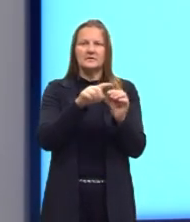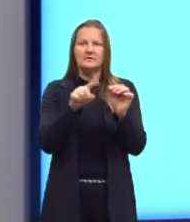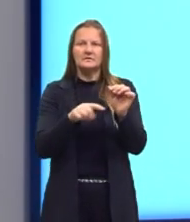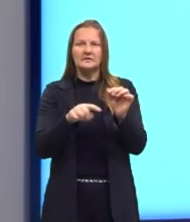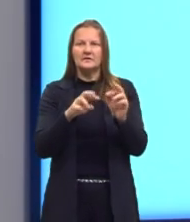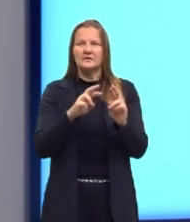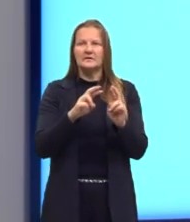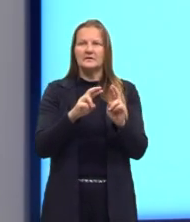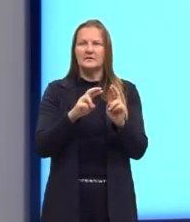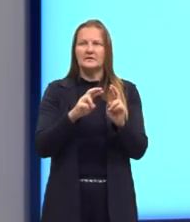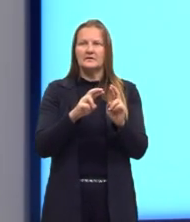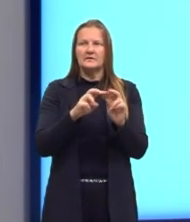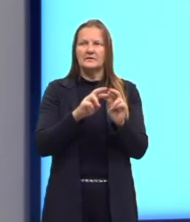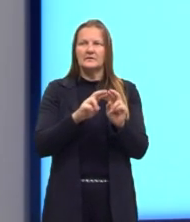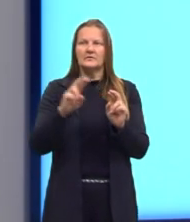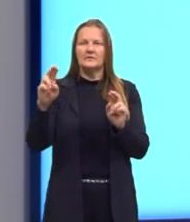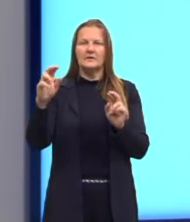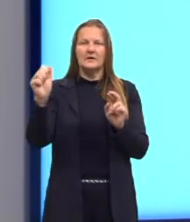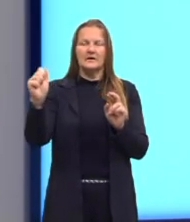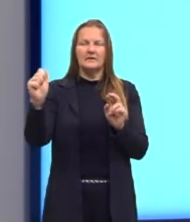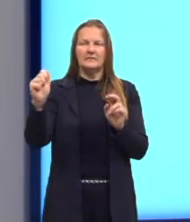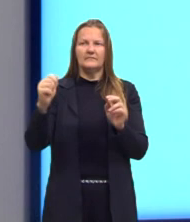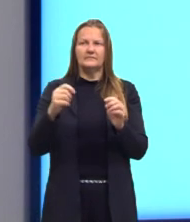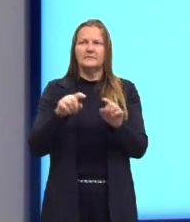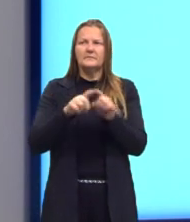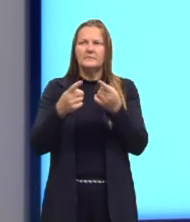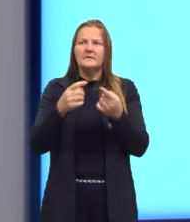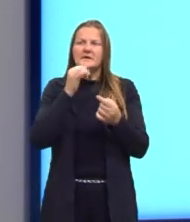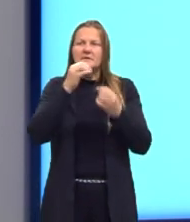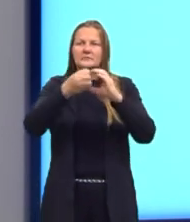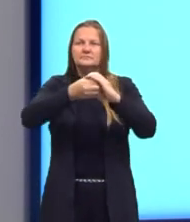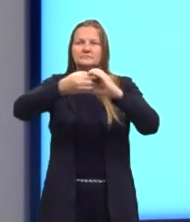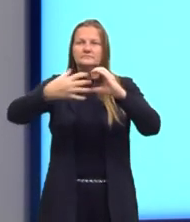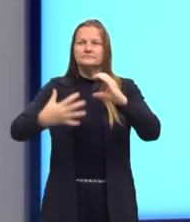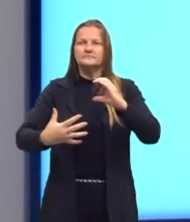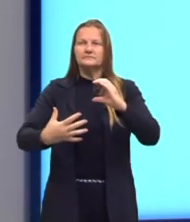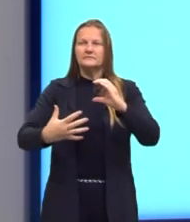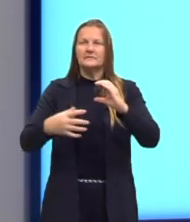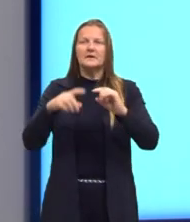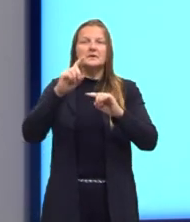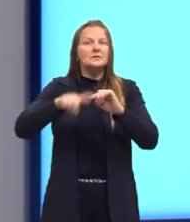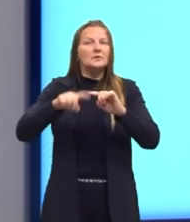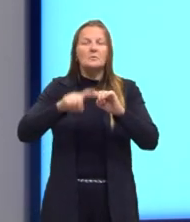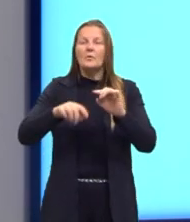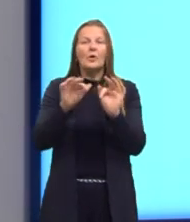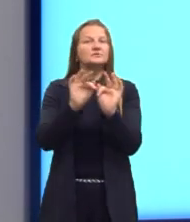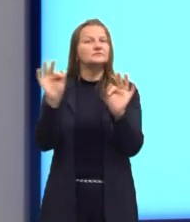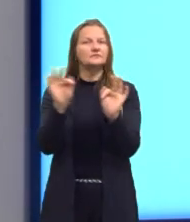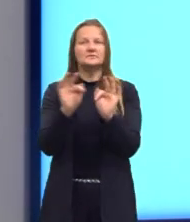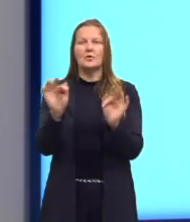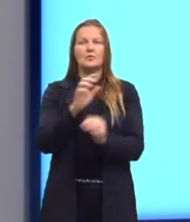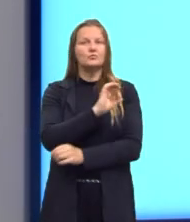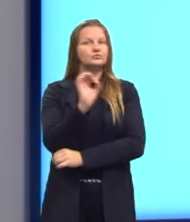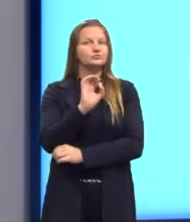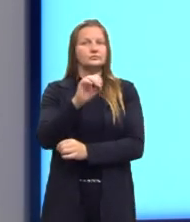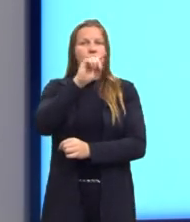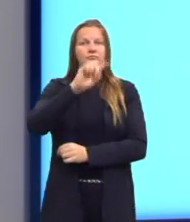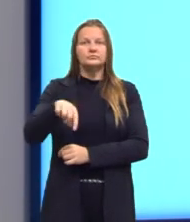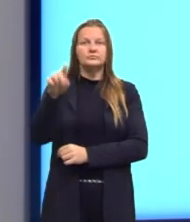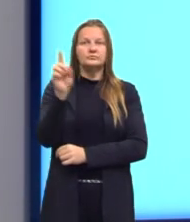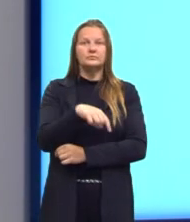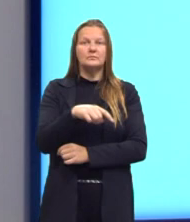Z relacionado ao elemento A. Essa classificação aqui, ela não é chamada de função, por quê?